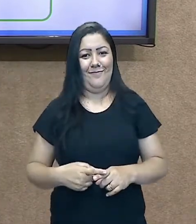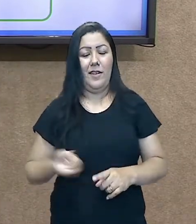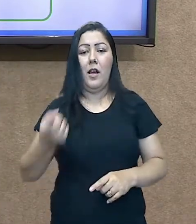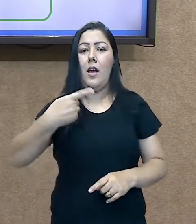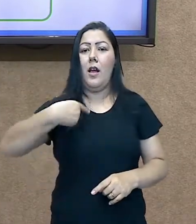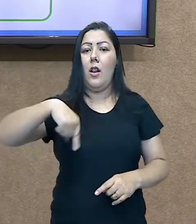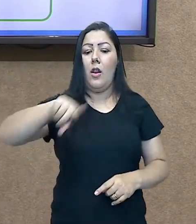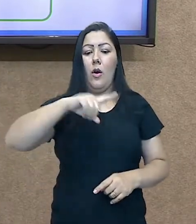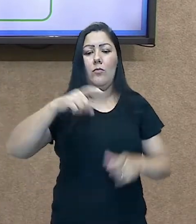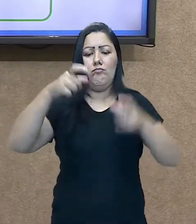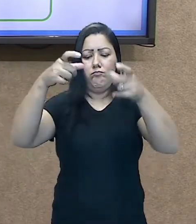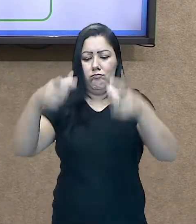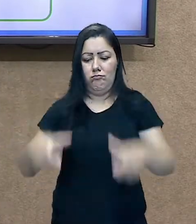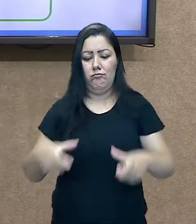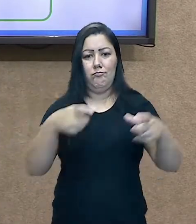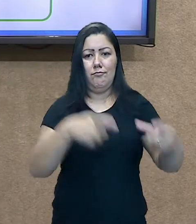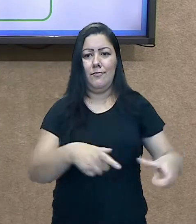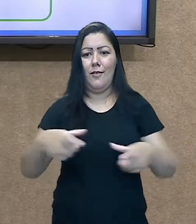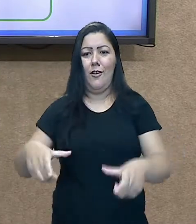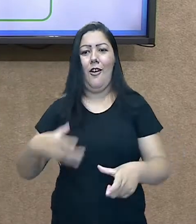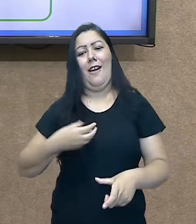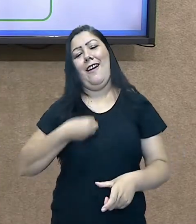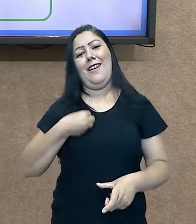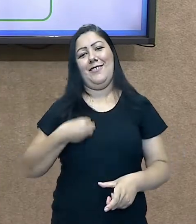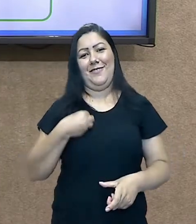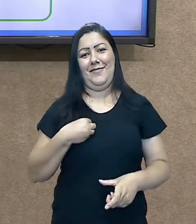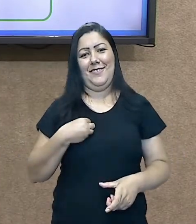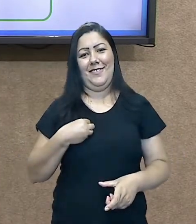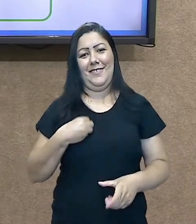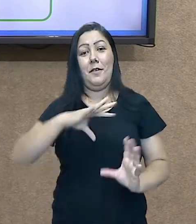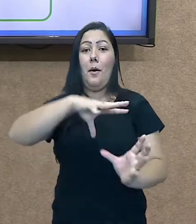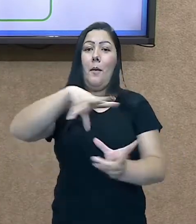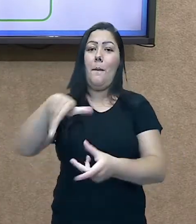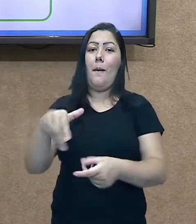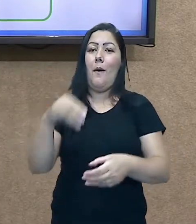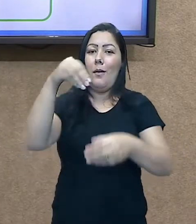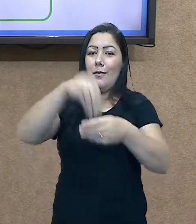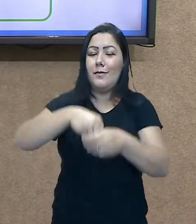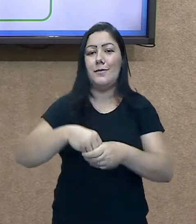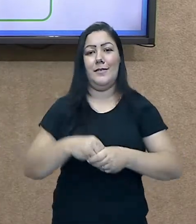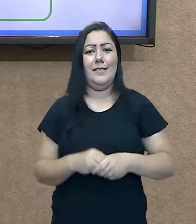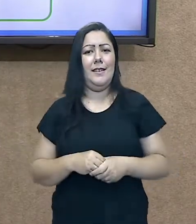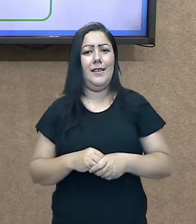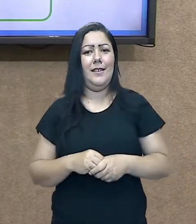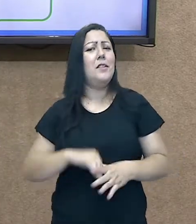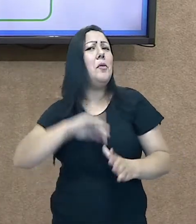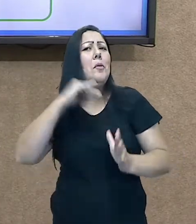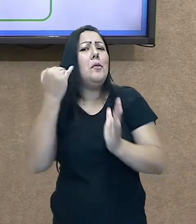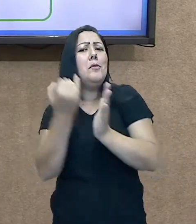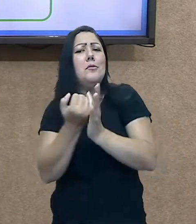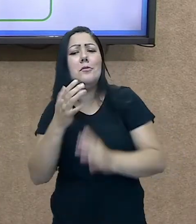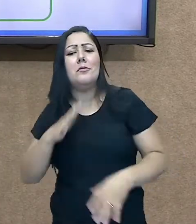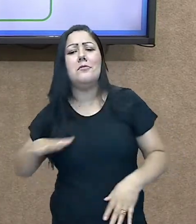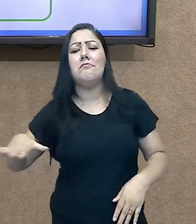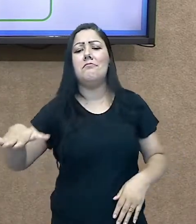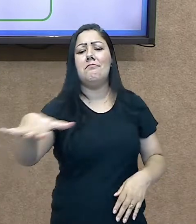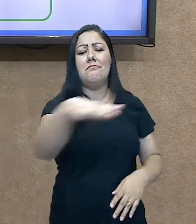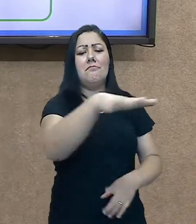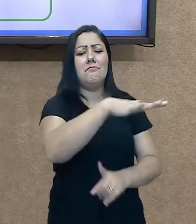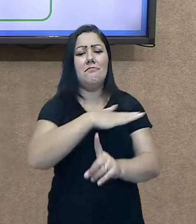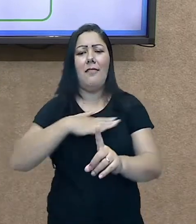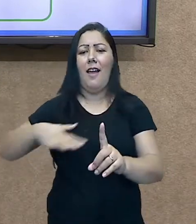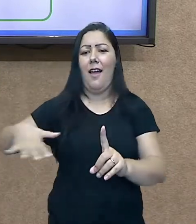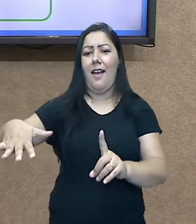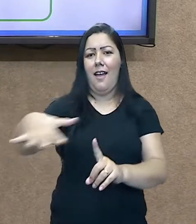Esse lugar aí é tudo aquilo que está à sua volta. Por exemplo, a